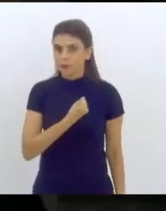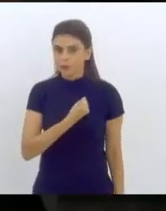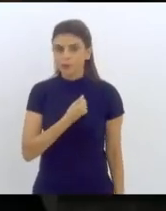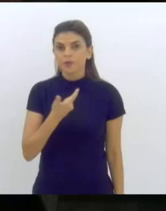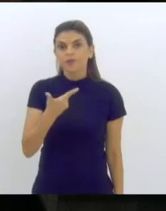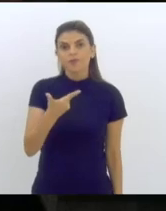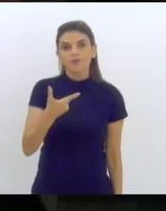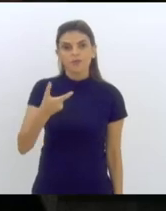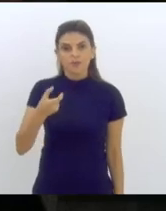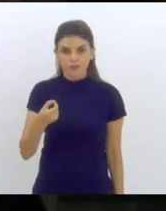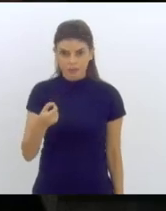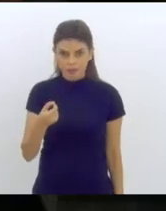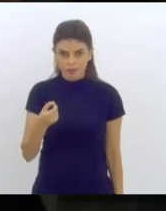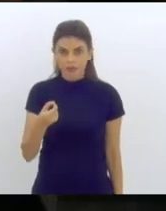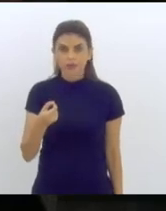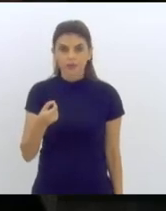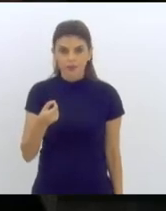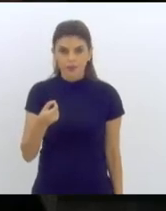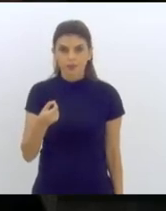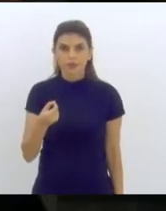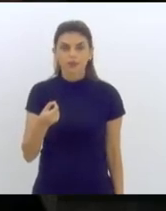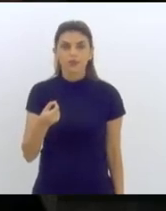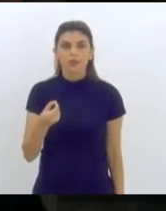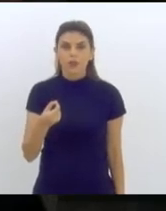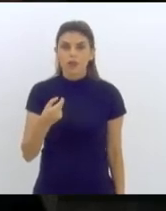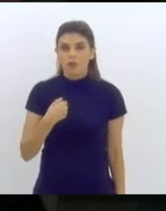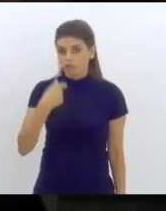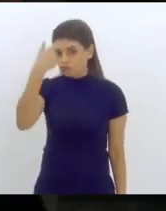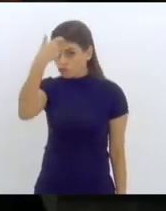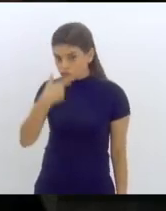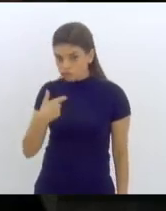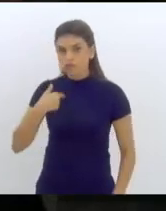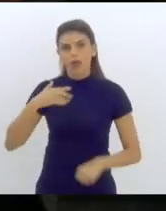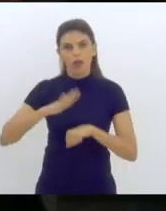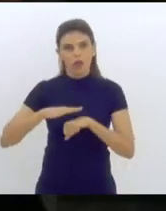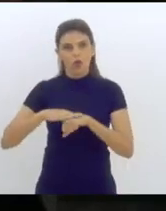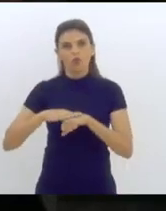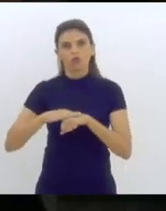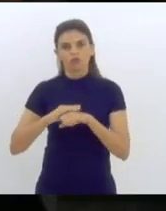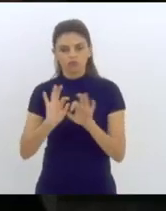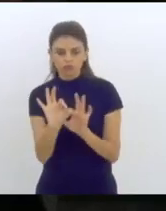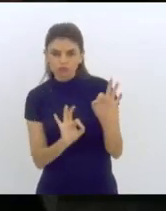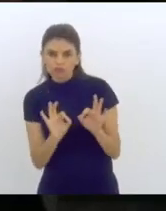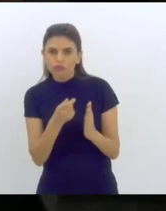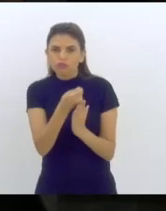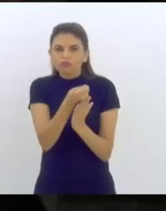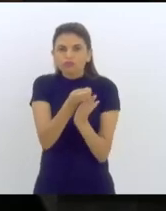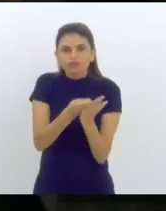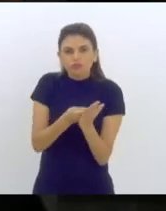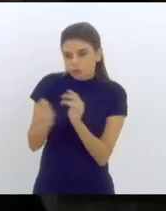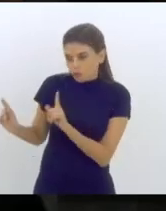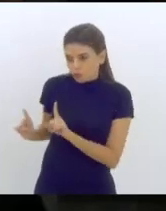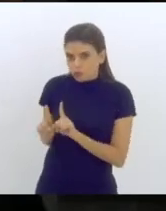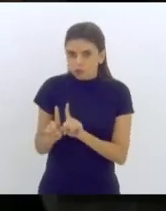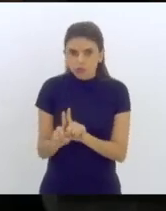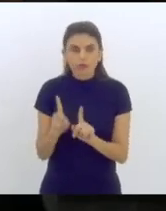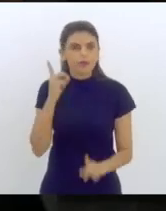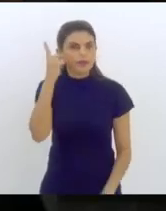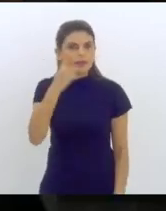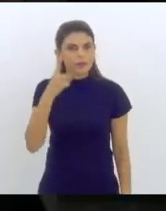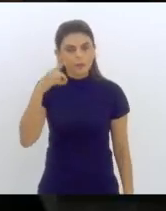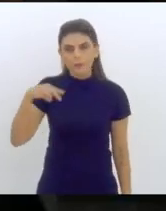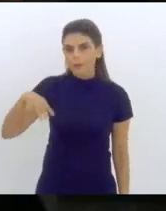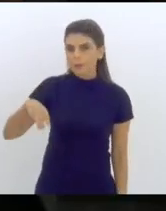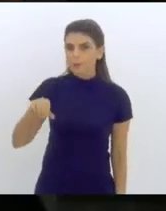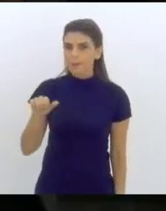que sou coautor com a deputada Marta